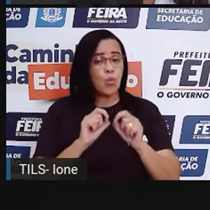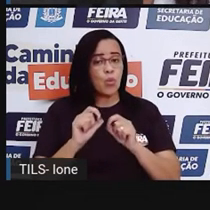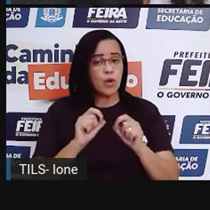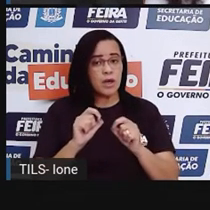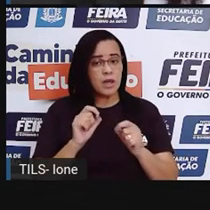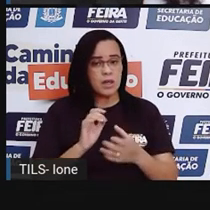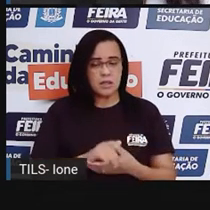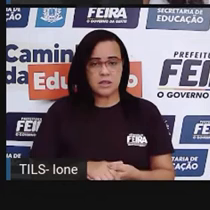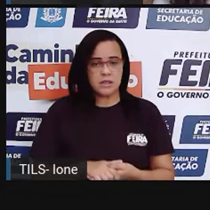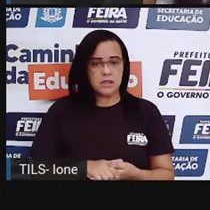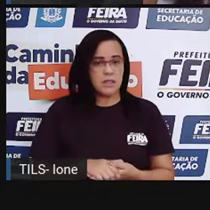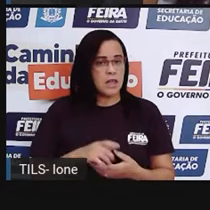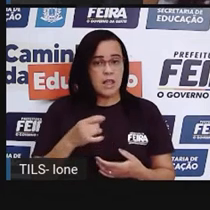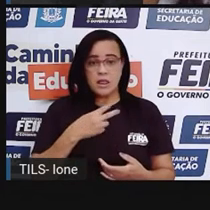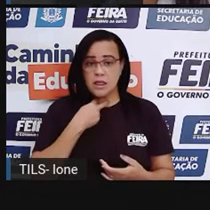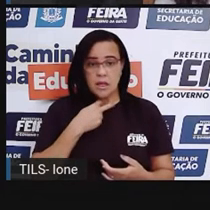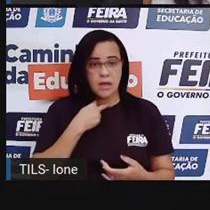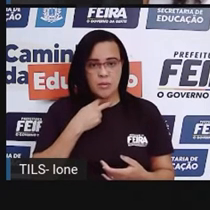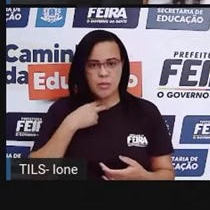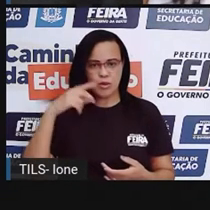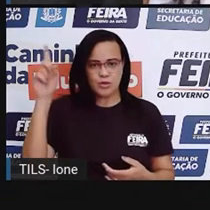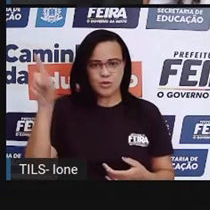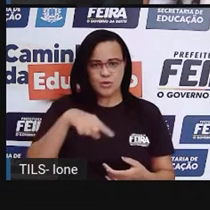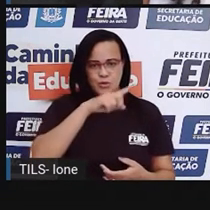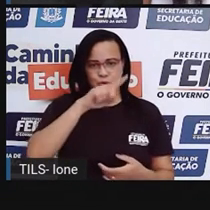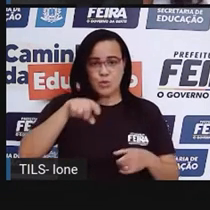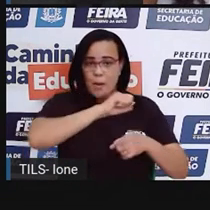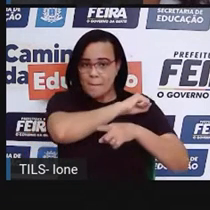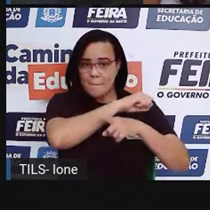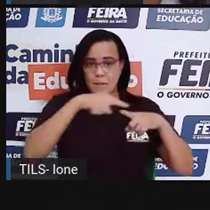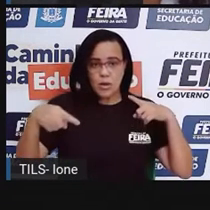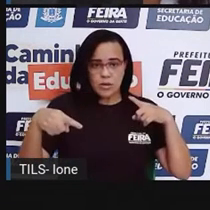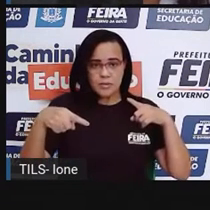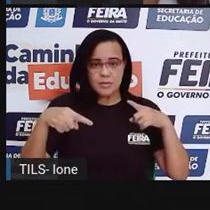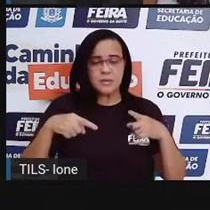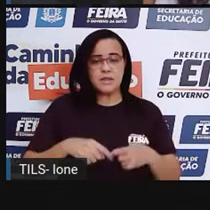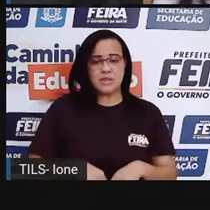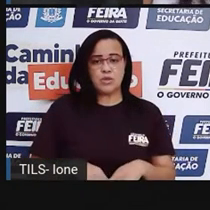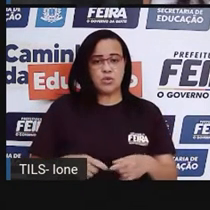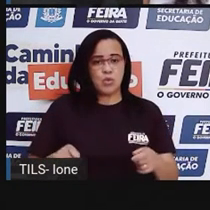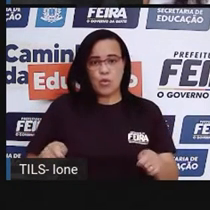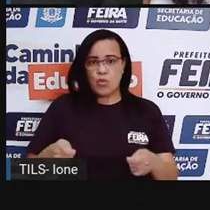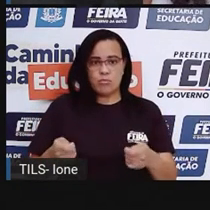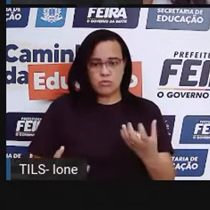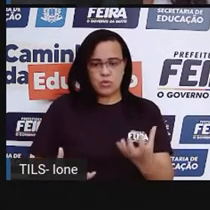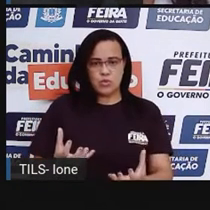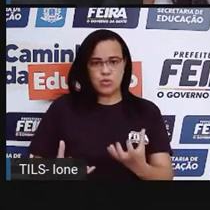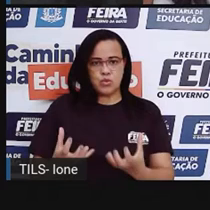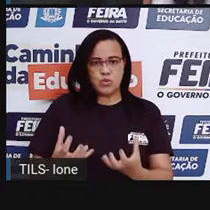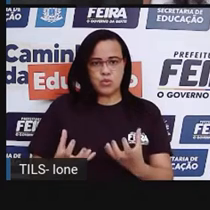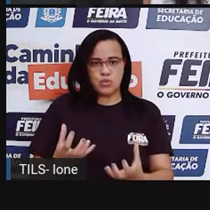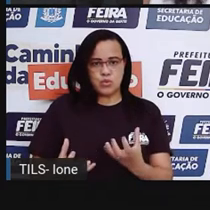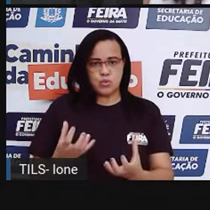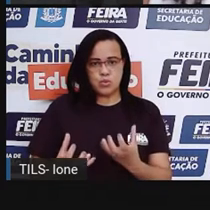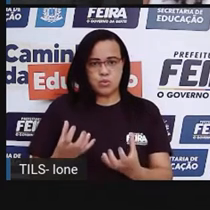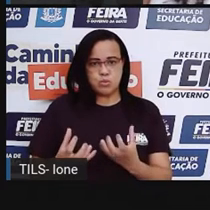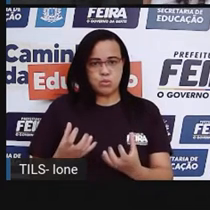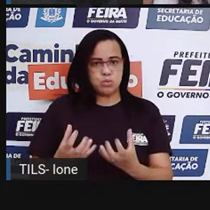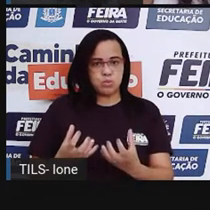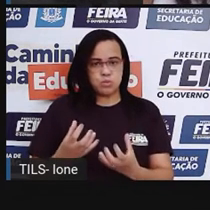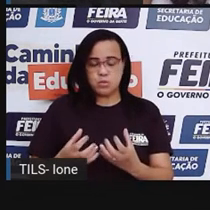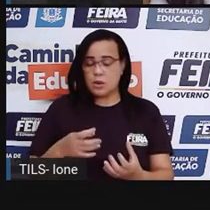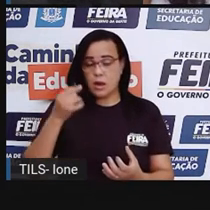Ó, mexer no fogão. É uma atividade que as crianças, ó, não podem fazer. sinal de alerta aí.